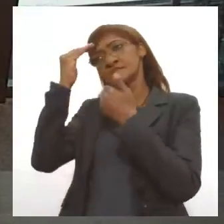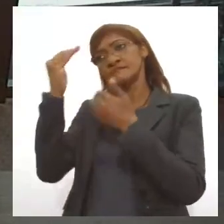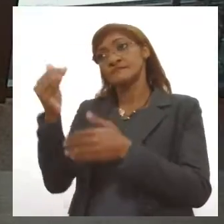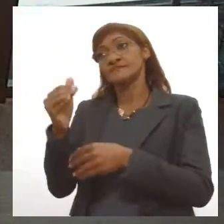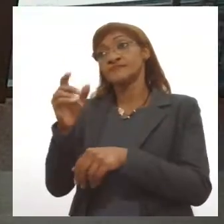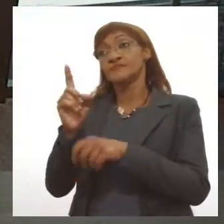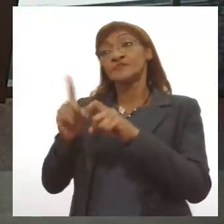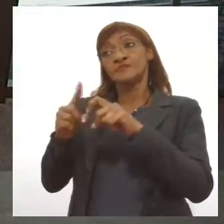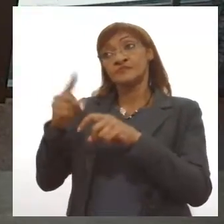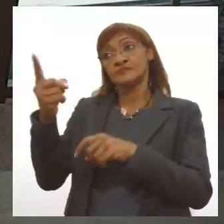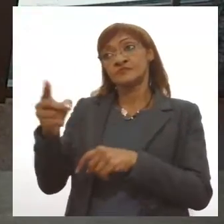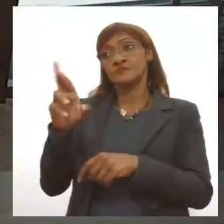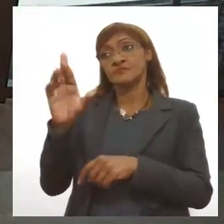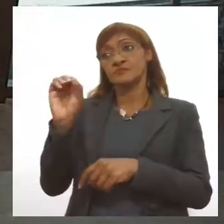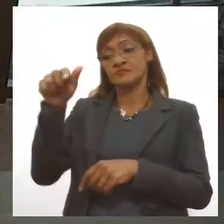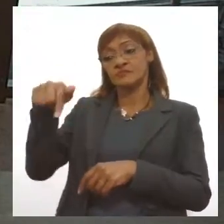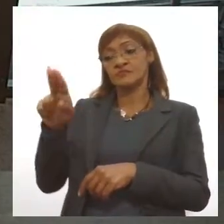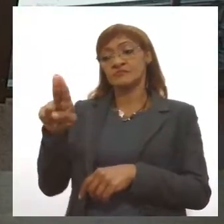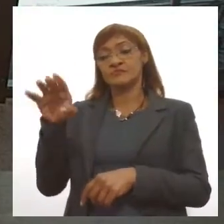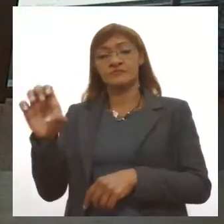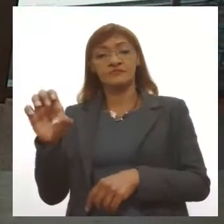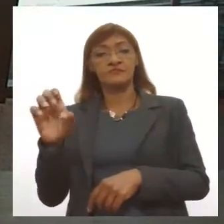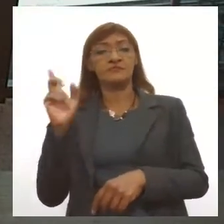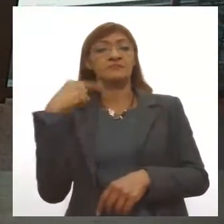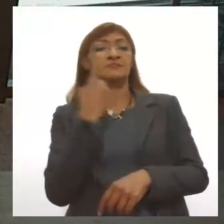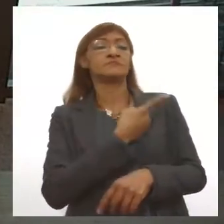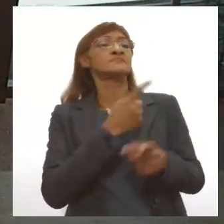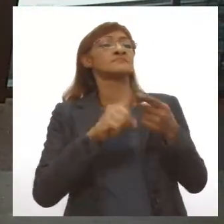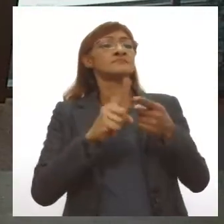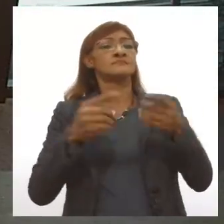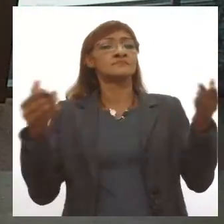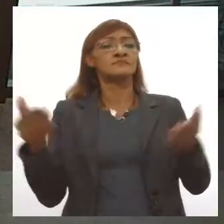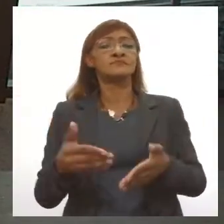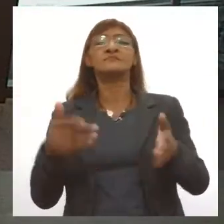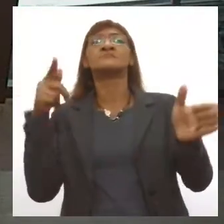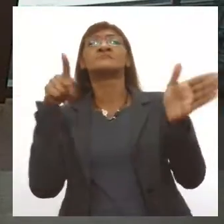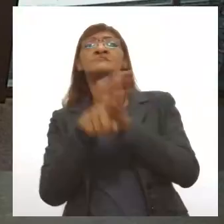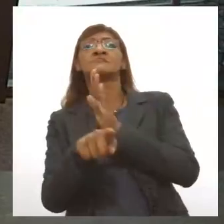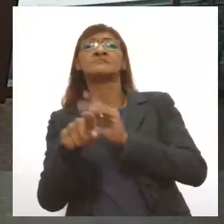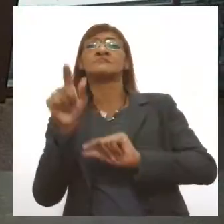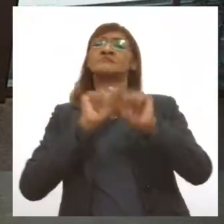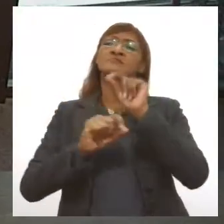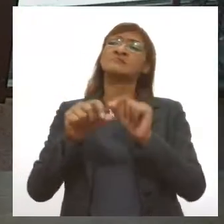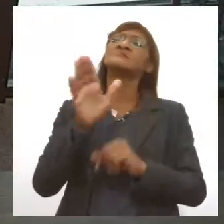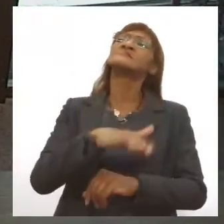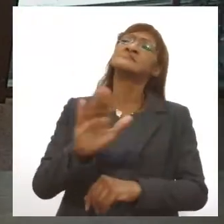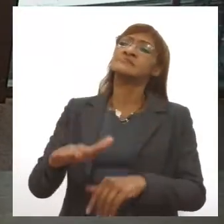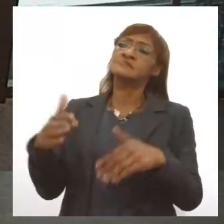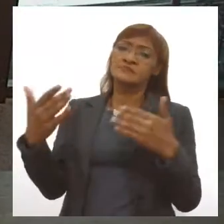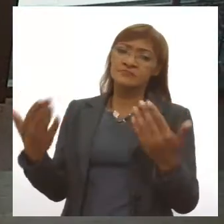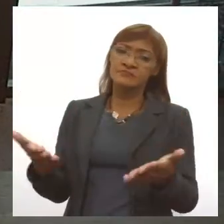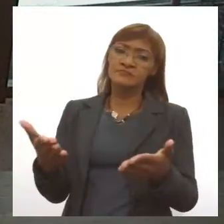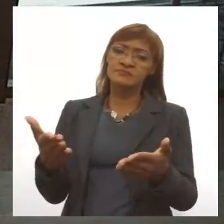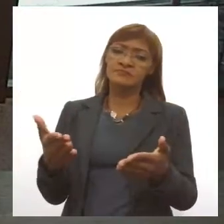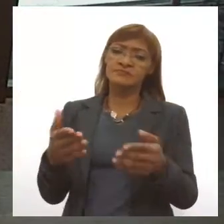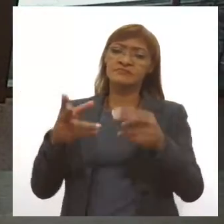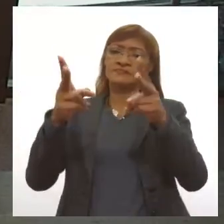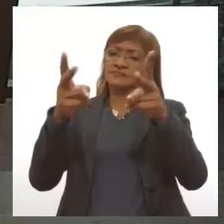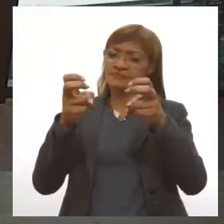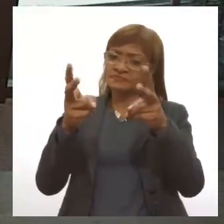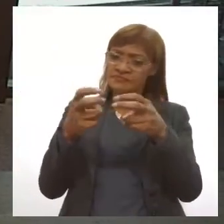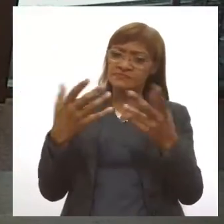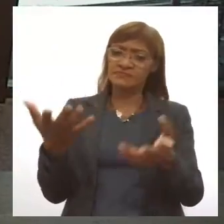a sua especialidade, imunologia, a gente abre também um espaço para te perguntar sobre a questão das crianças. A gente vê, crianças,